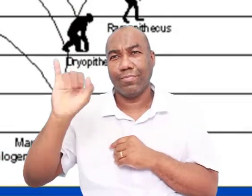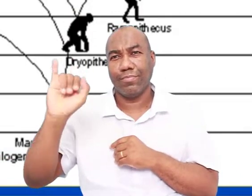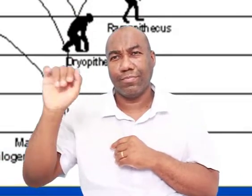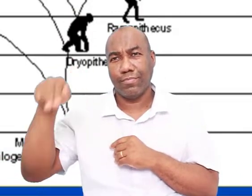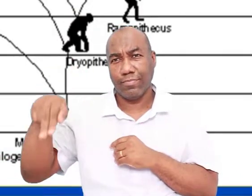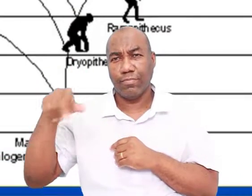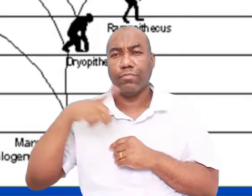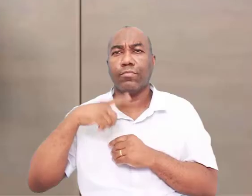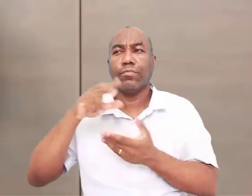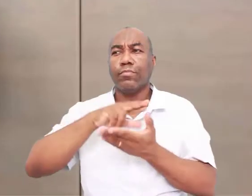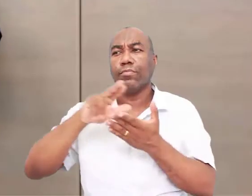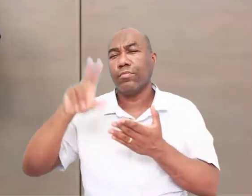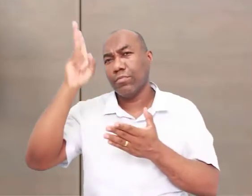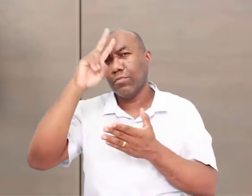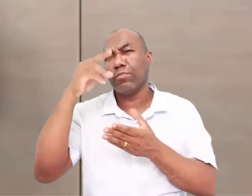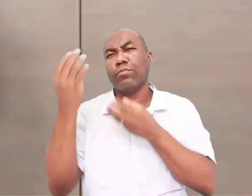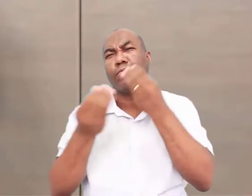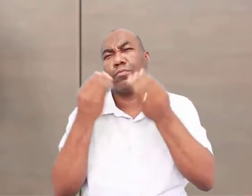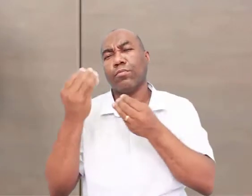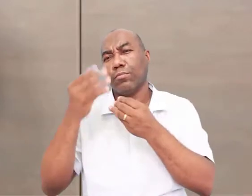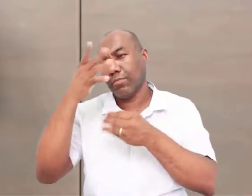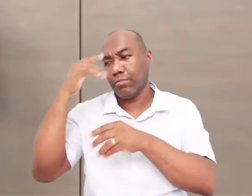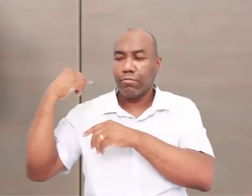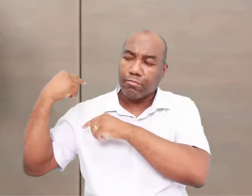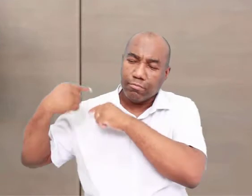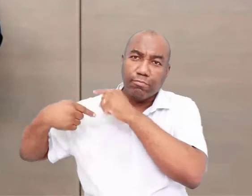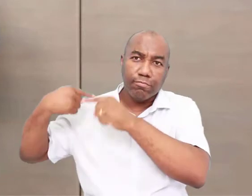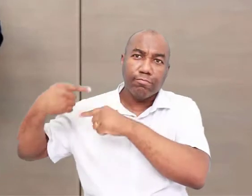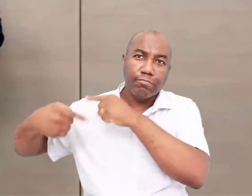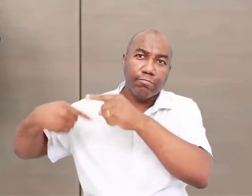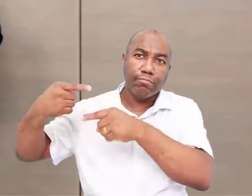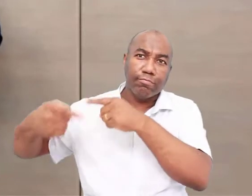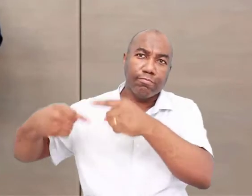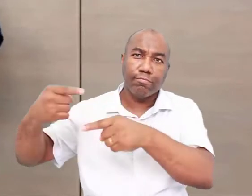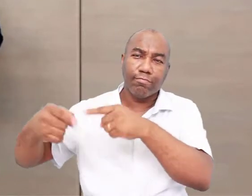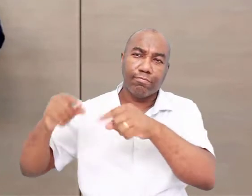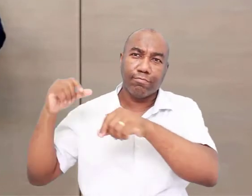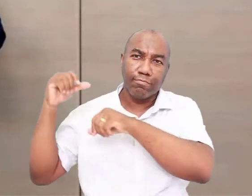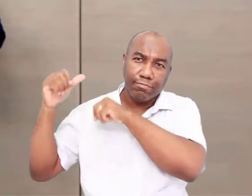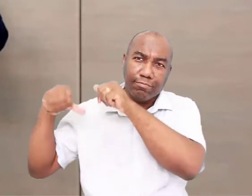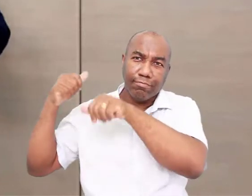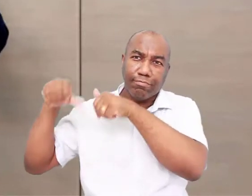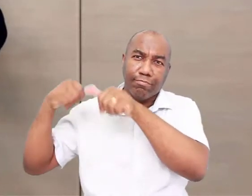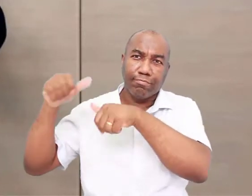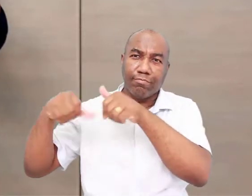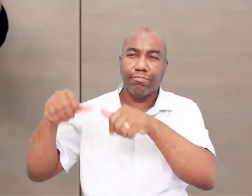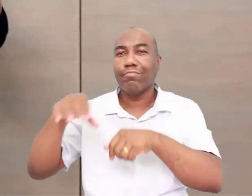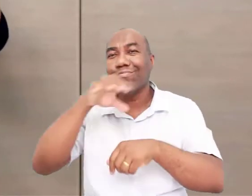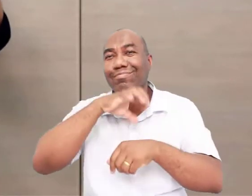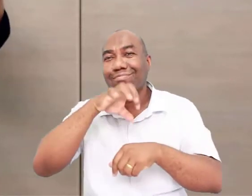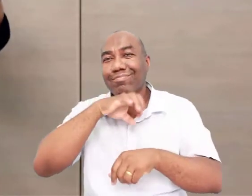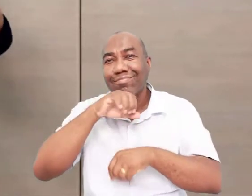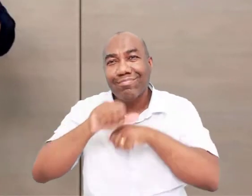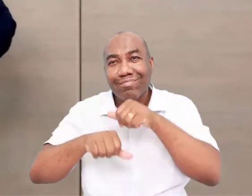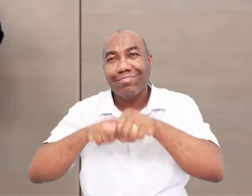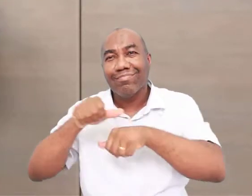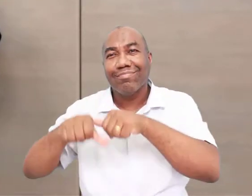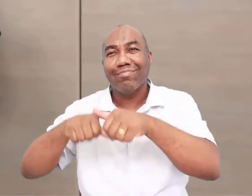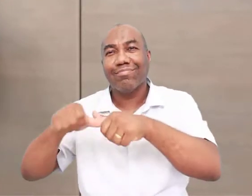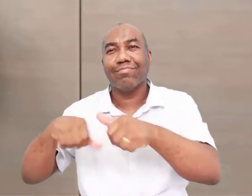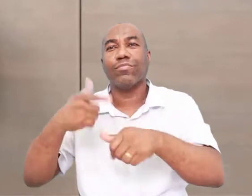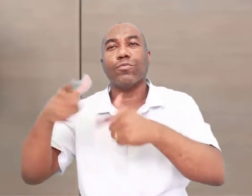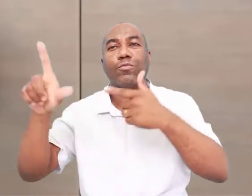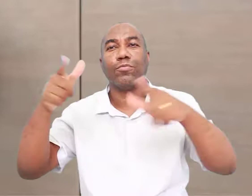das espécies, que as espécies que vão se adaptando ao ambiente, elas vão se desenvolvendo e se transformando de acordo com a